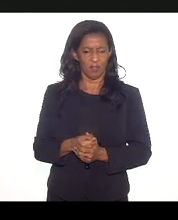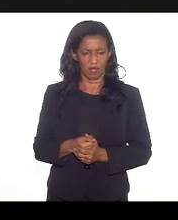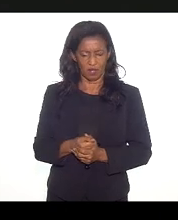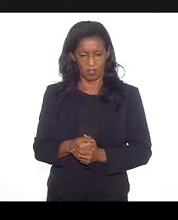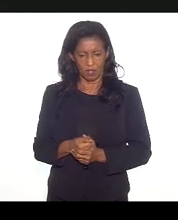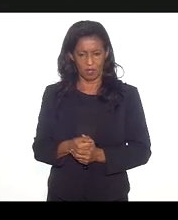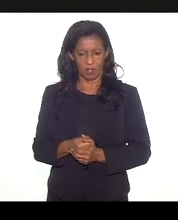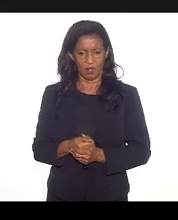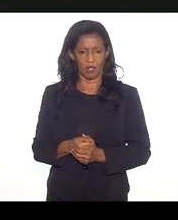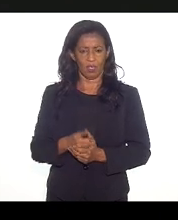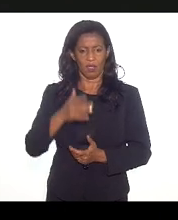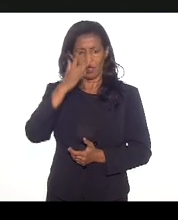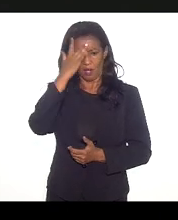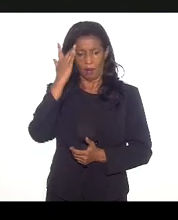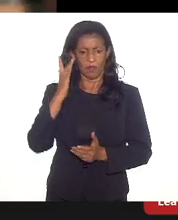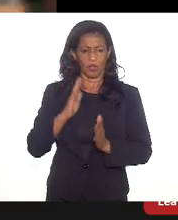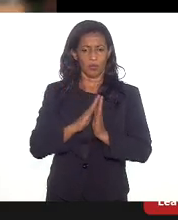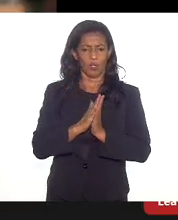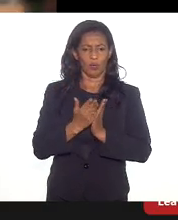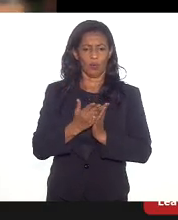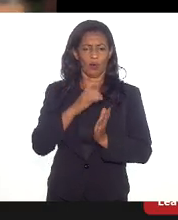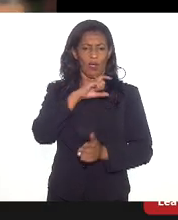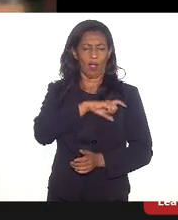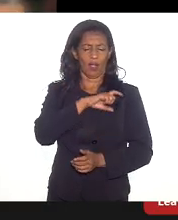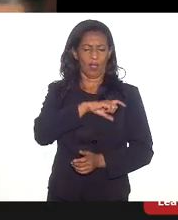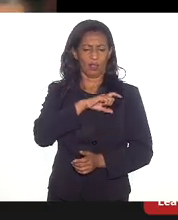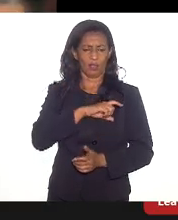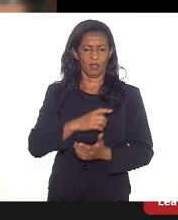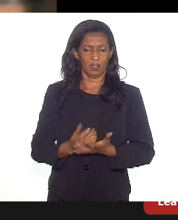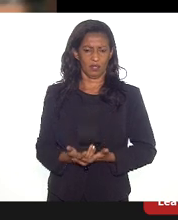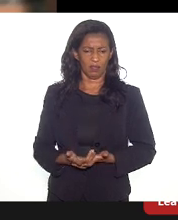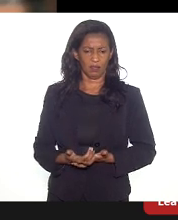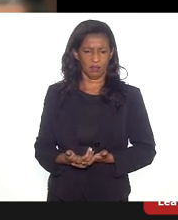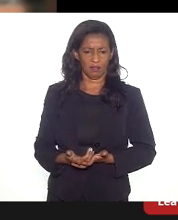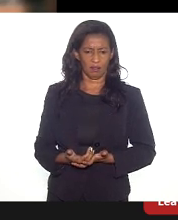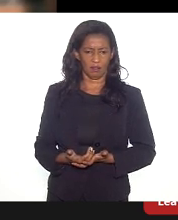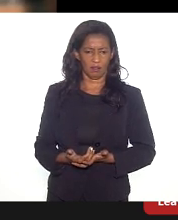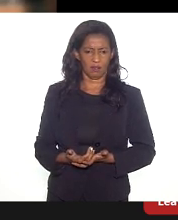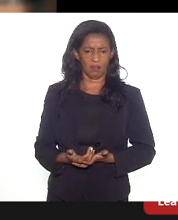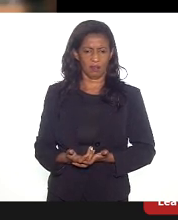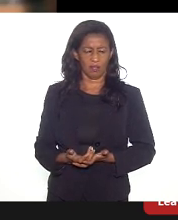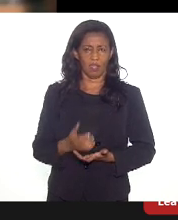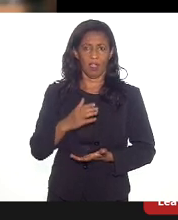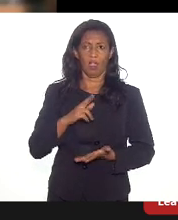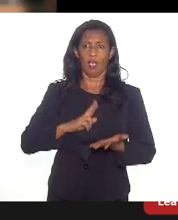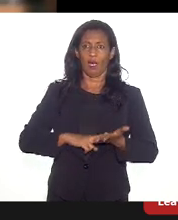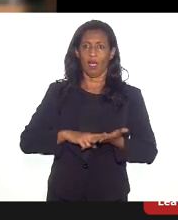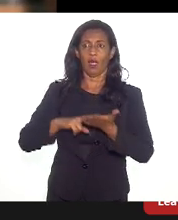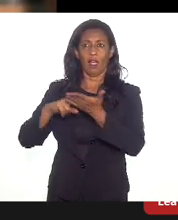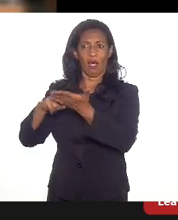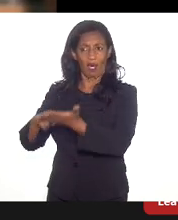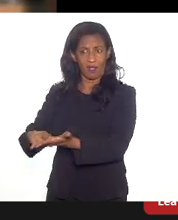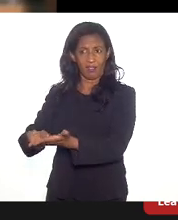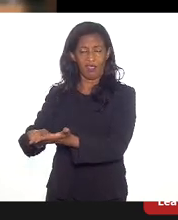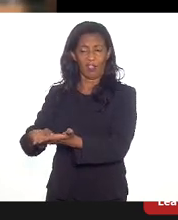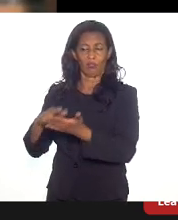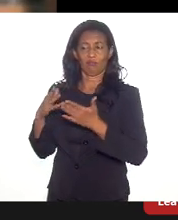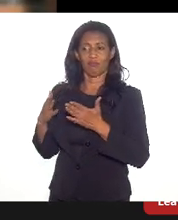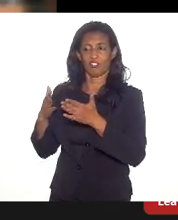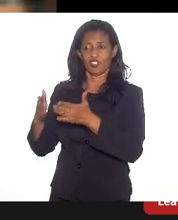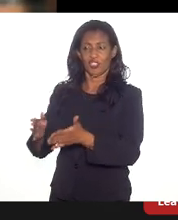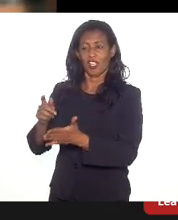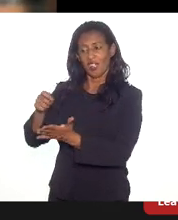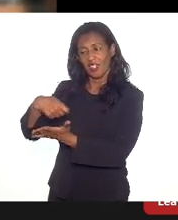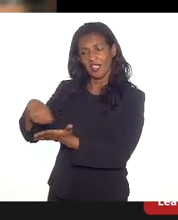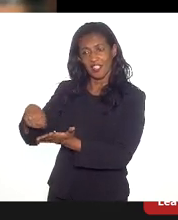uma carteira lá que trabalhou na inteira, esse motorista não é um carteiro, um carteiro quando vai lá tem que assinar, por isso que os